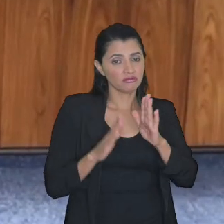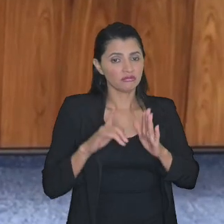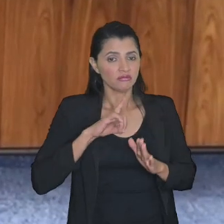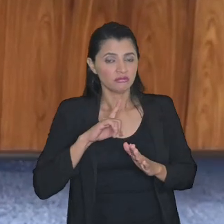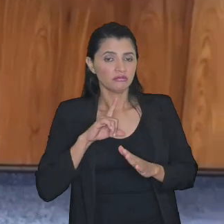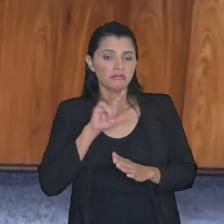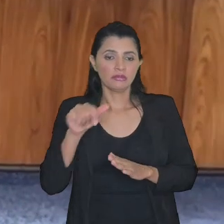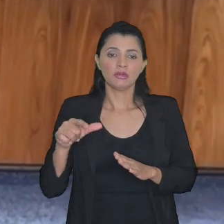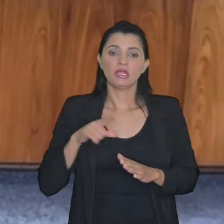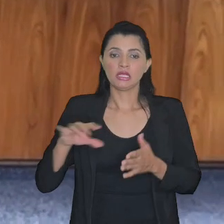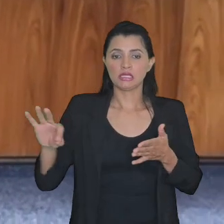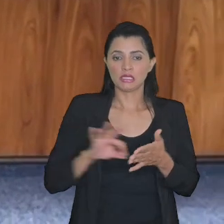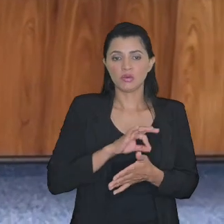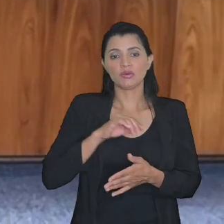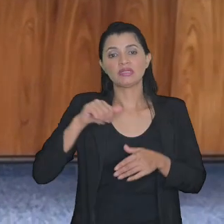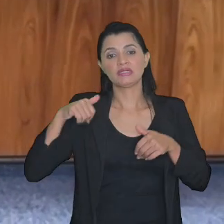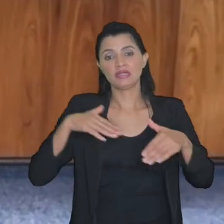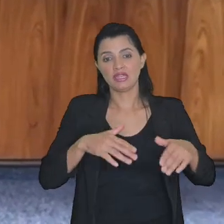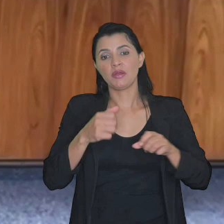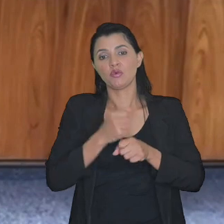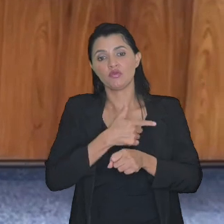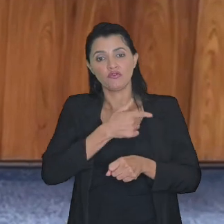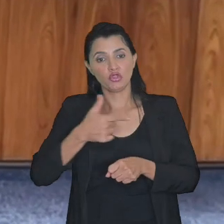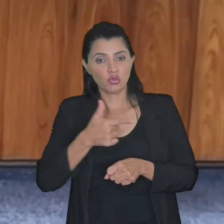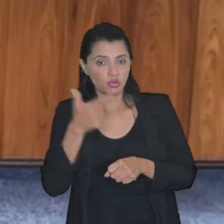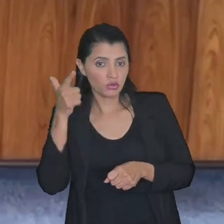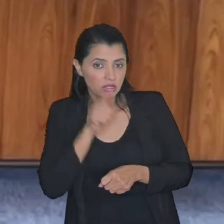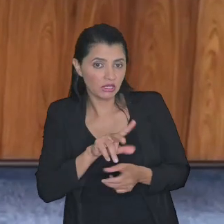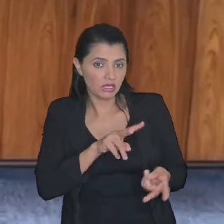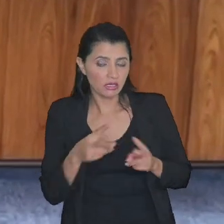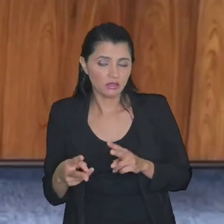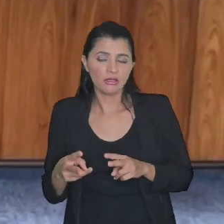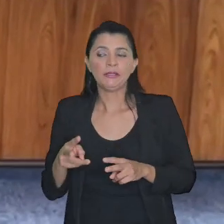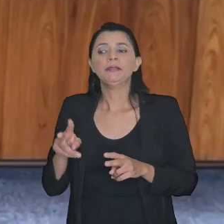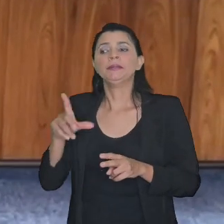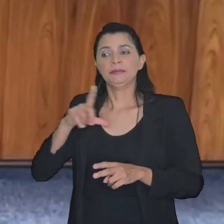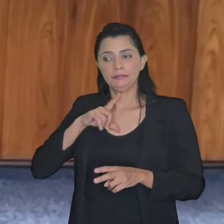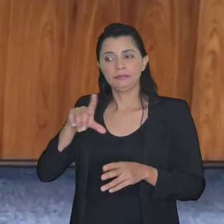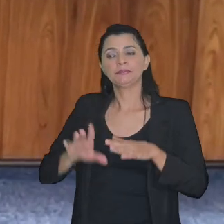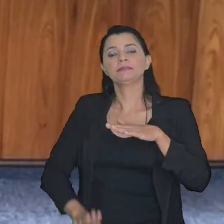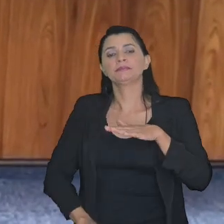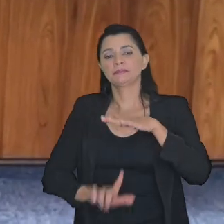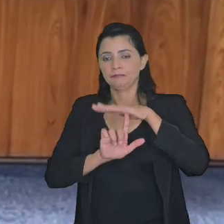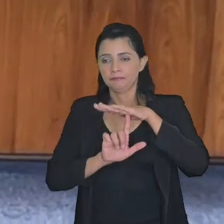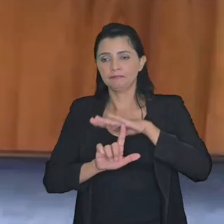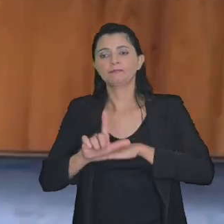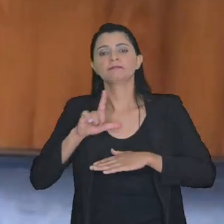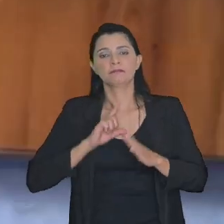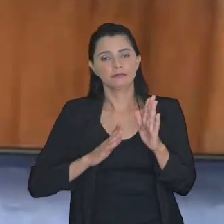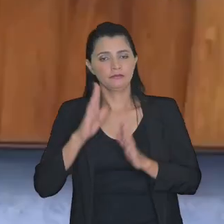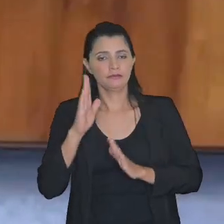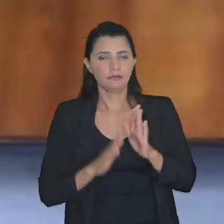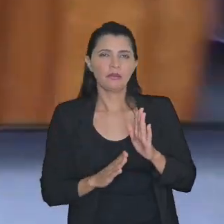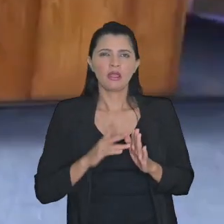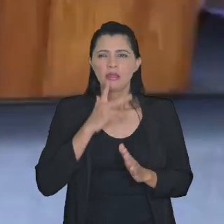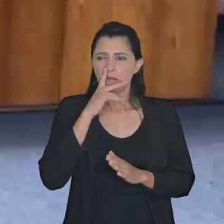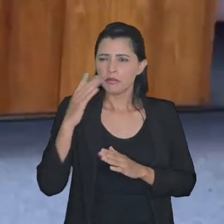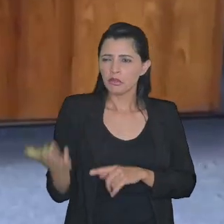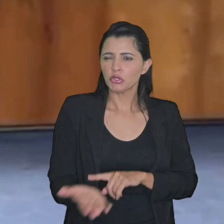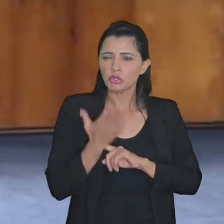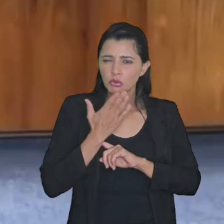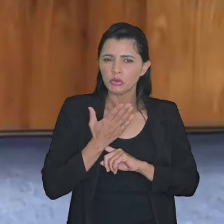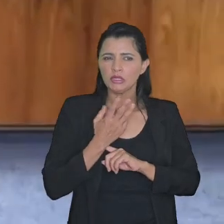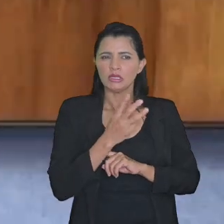inscrições em setembro de 22 pergunta se conseguiria fazer a transação tem limite Nova me ajuda aqui é junho